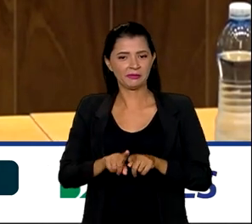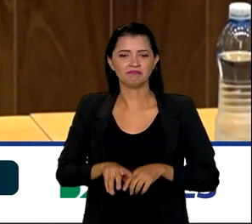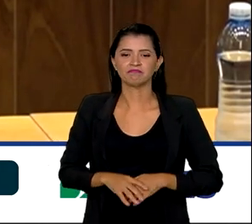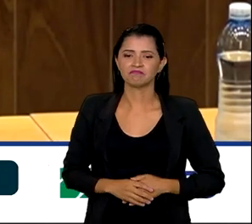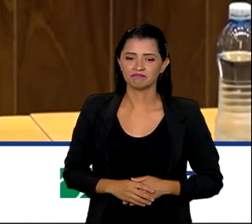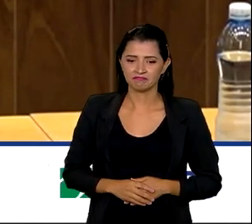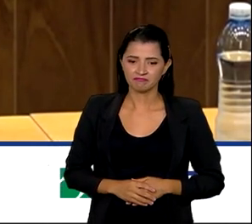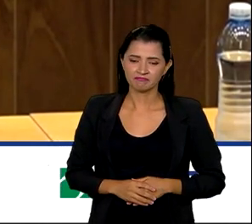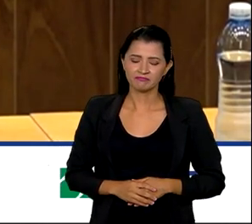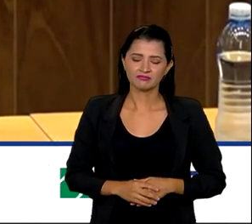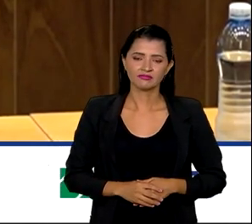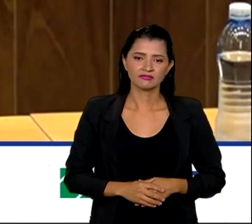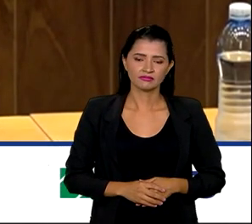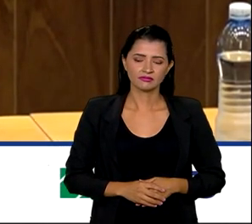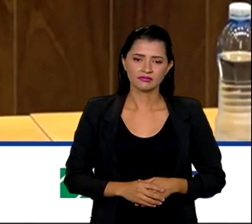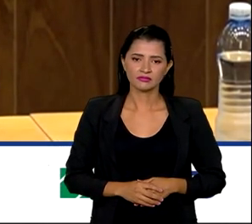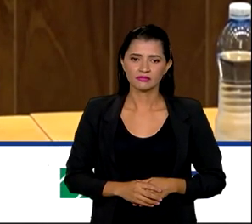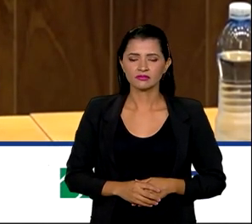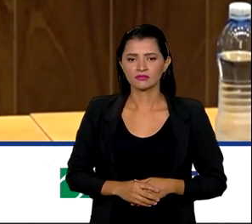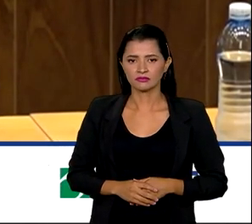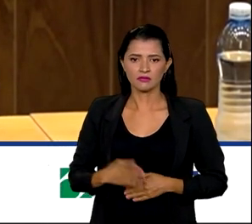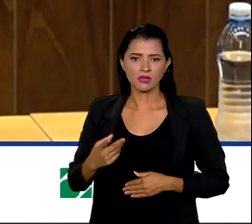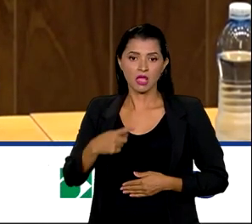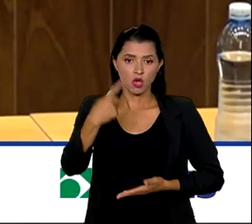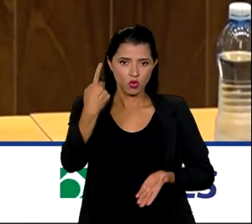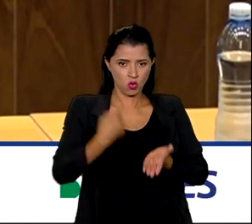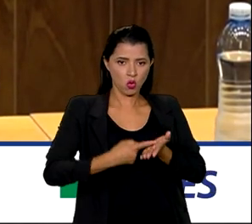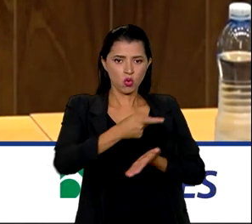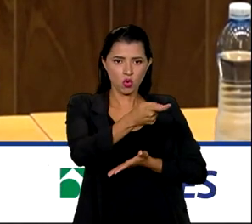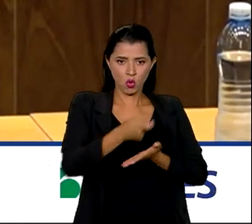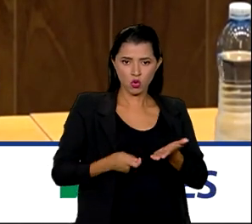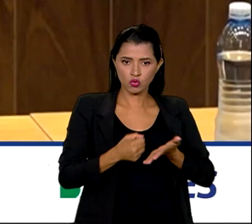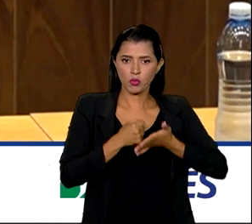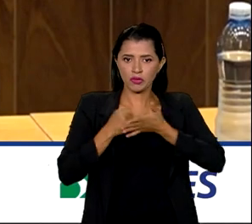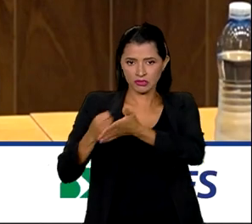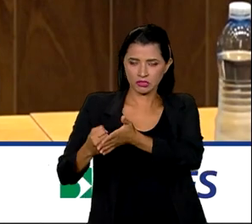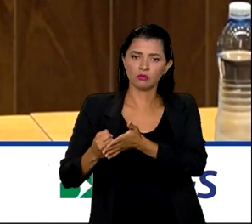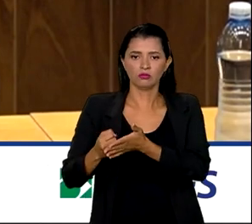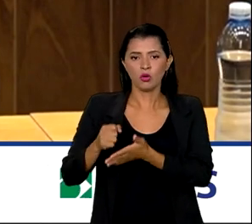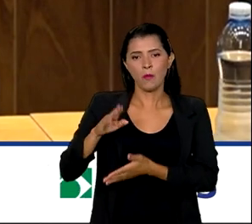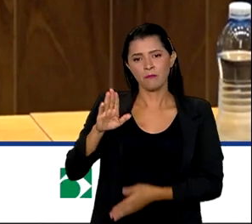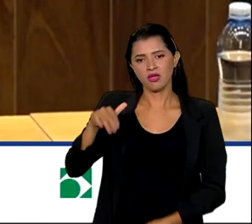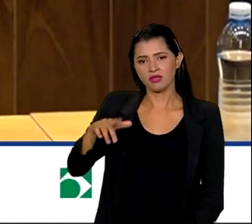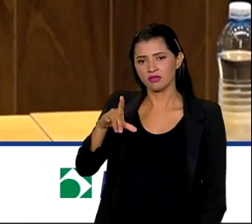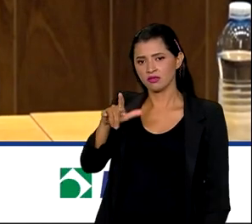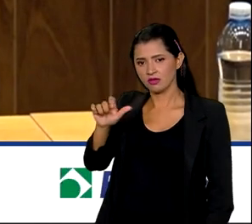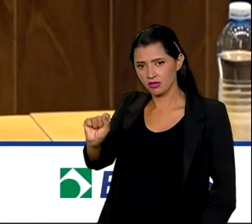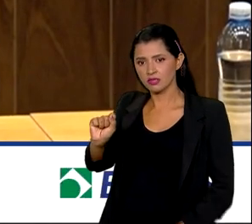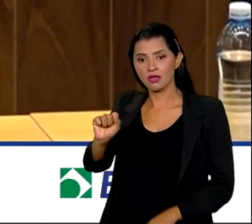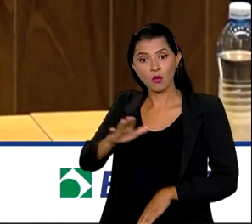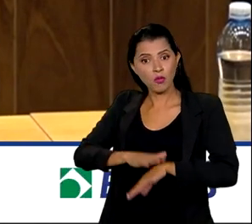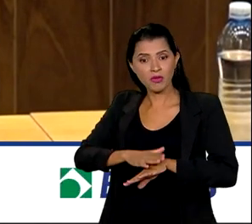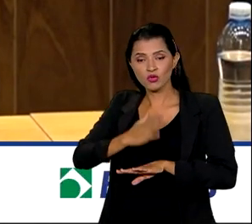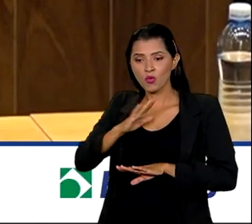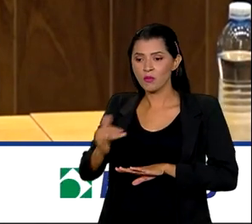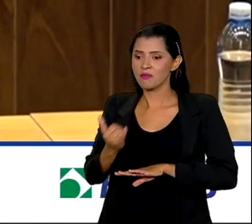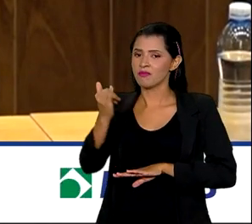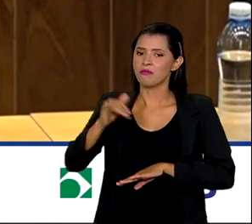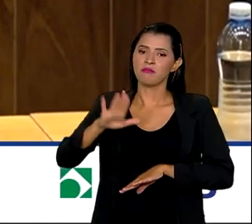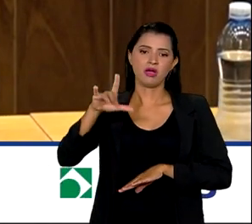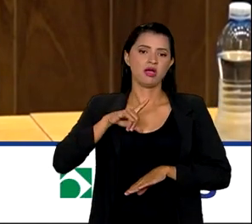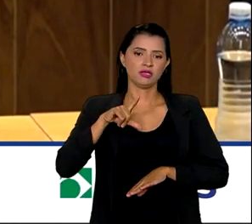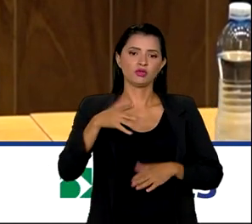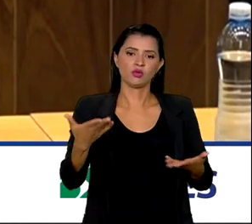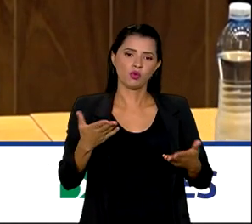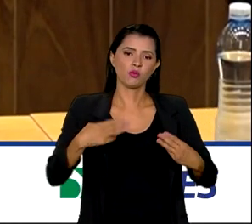acordo de cooperação técnico BNDES é um dos momentos mais altos do Ministério dos Direitos Humanos